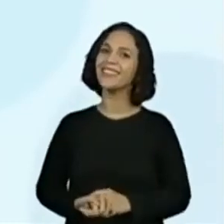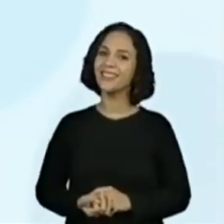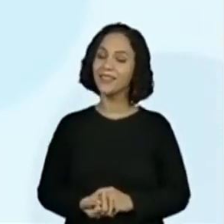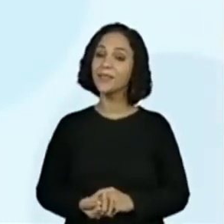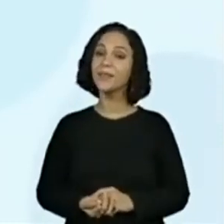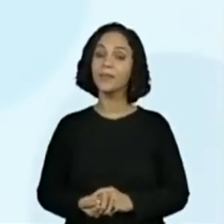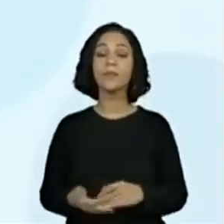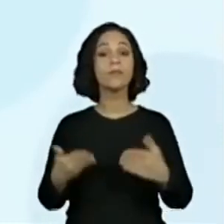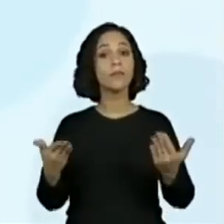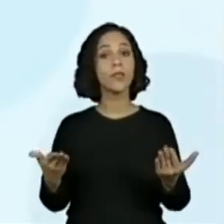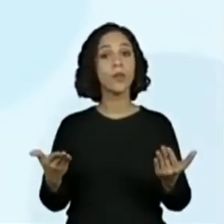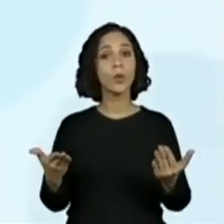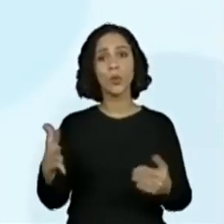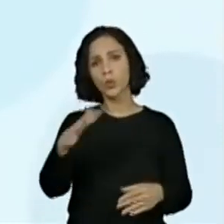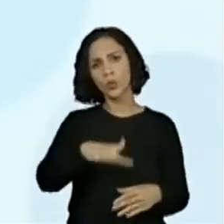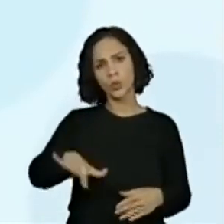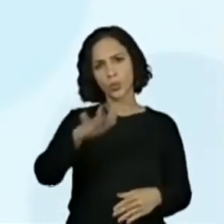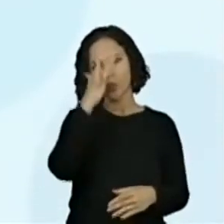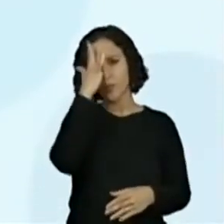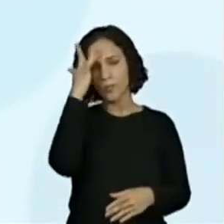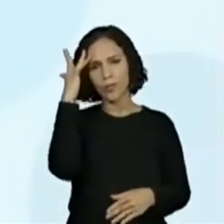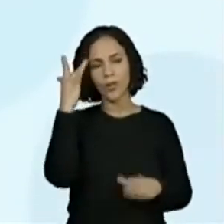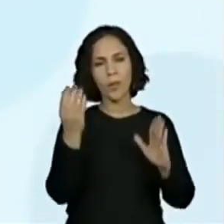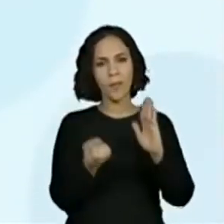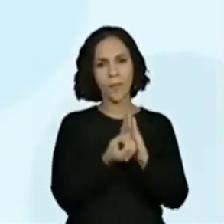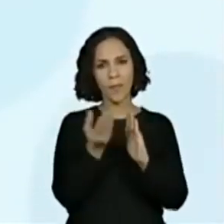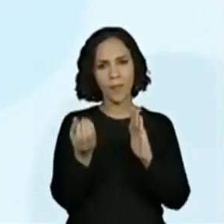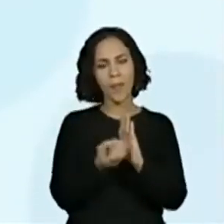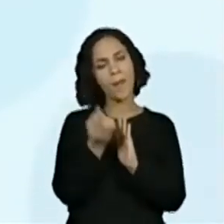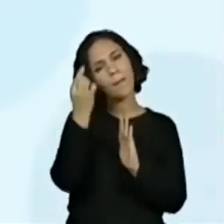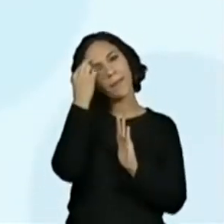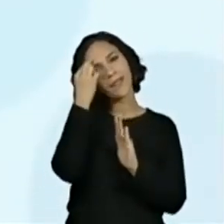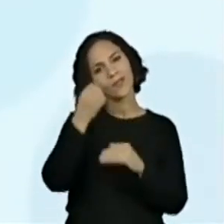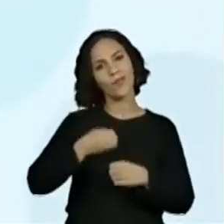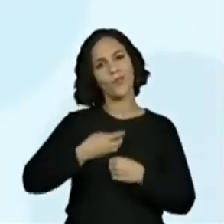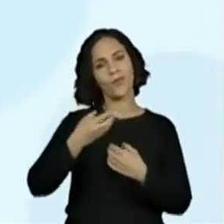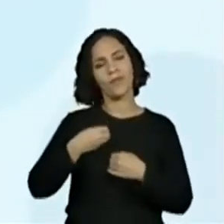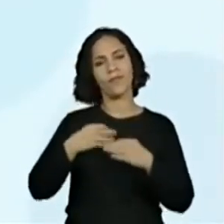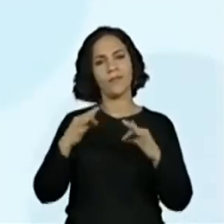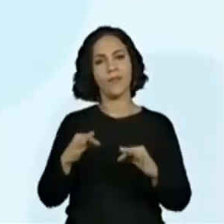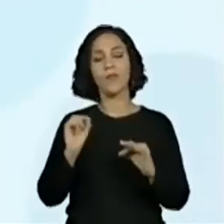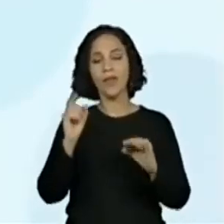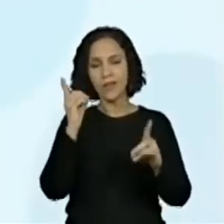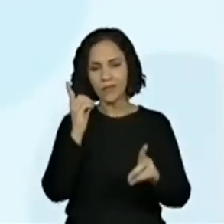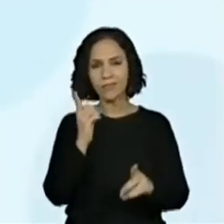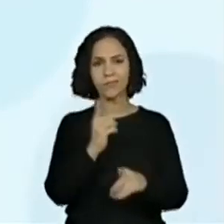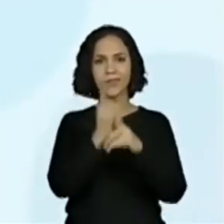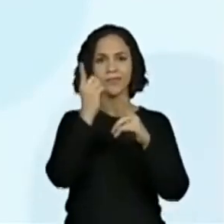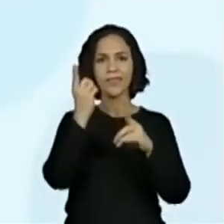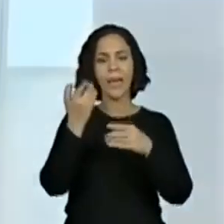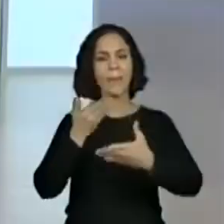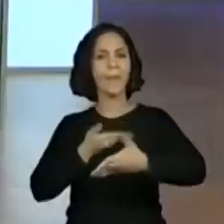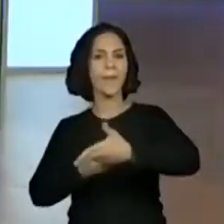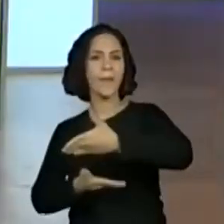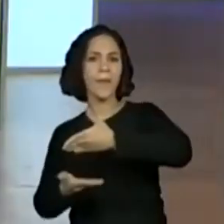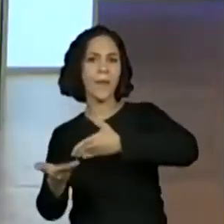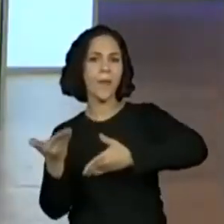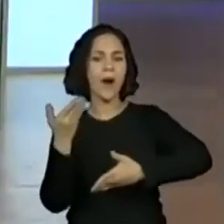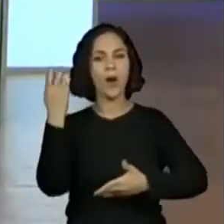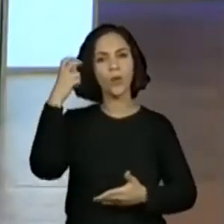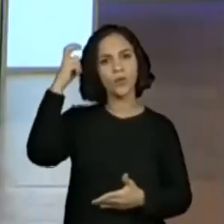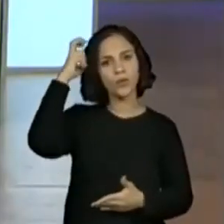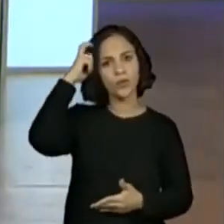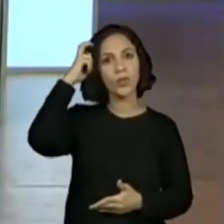Todo mundo no sarau pensando em poemas mesmo. Ó, o encontro para compartilhar vários tipos de cultura.